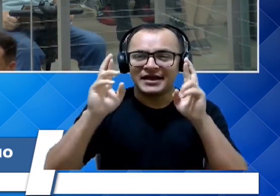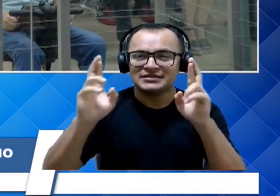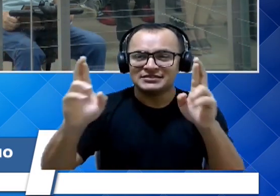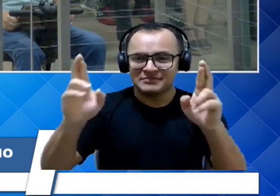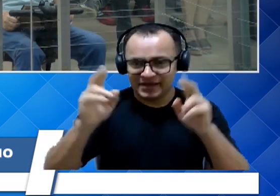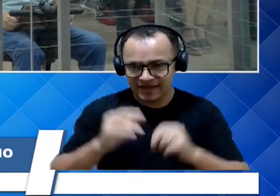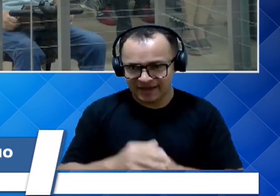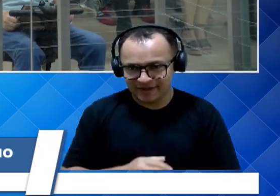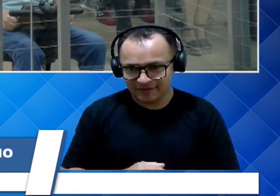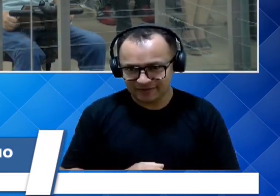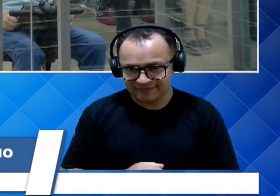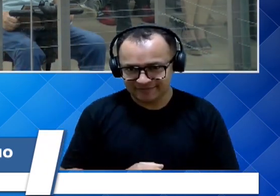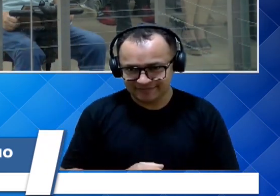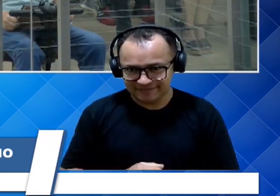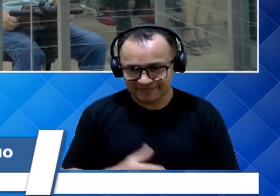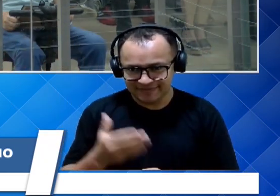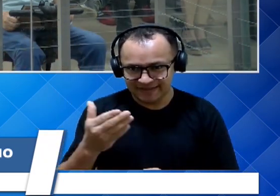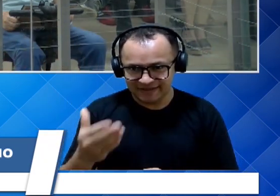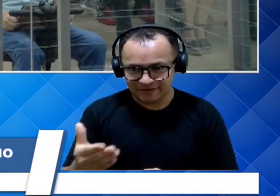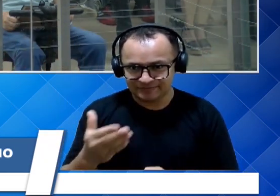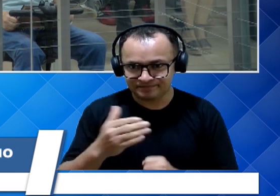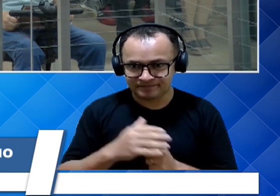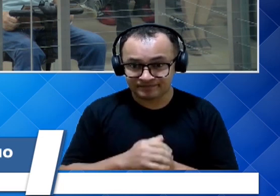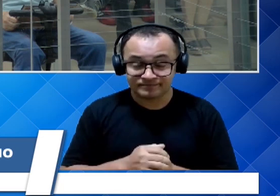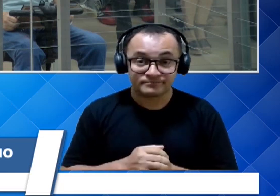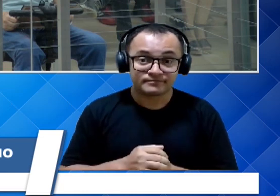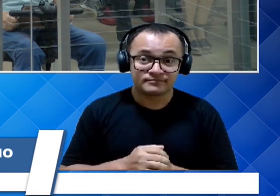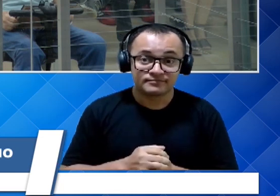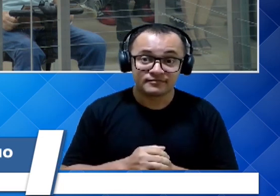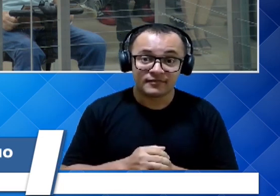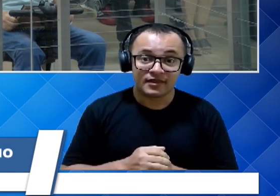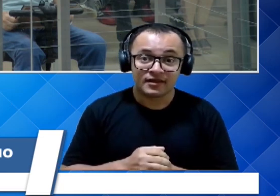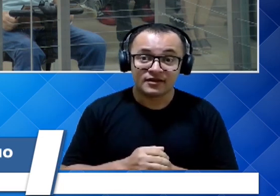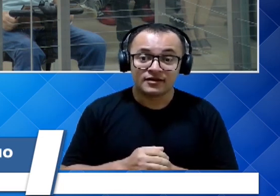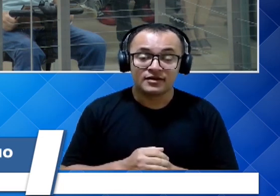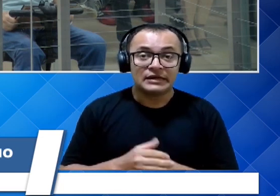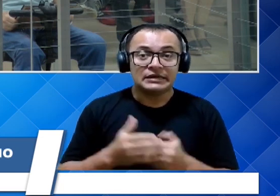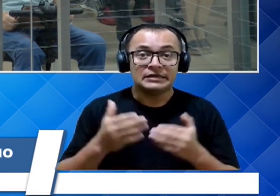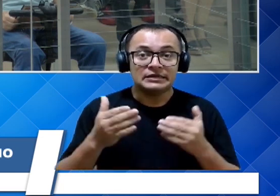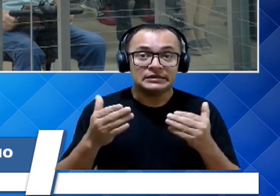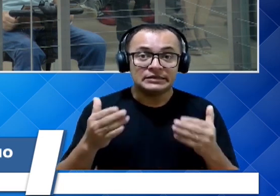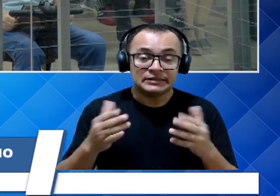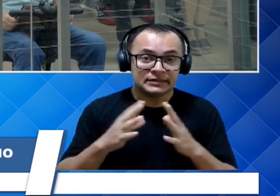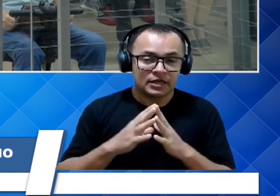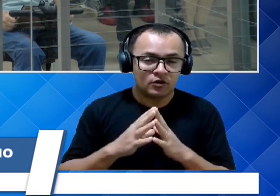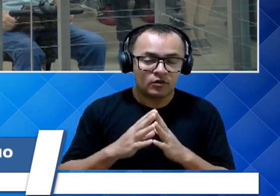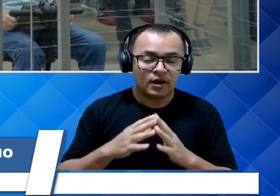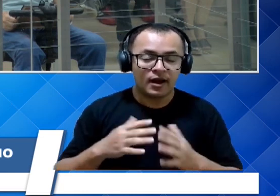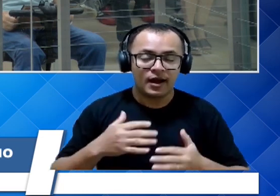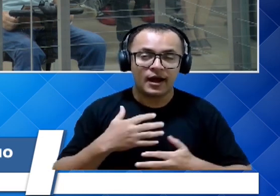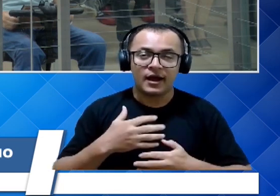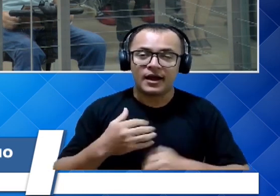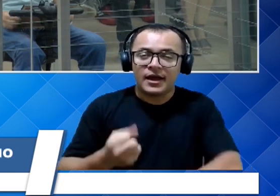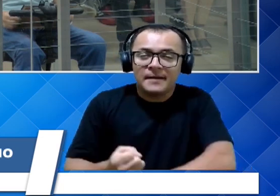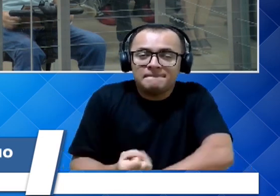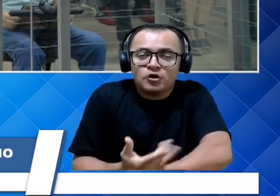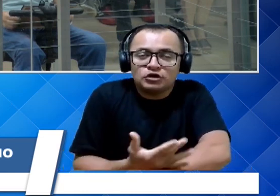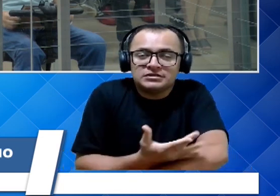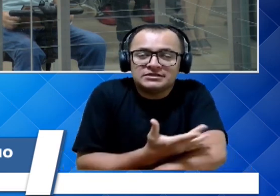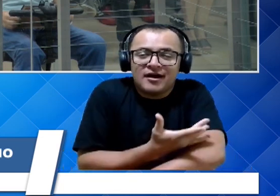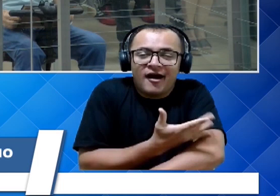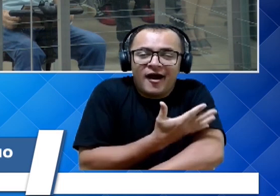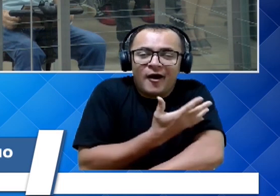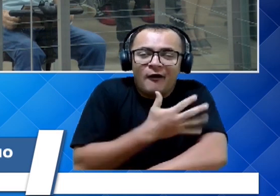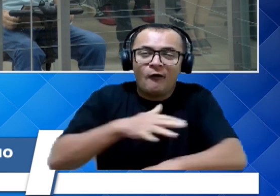mas a emoção que foi, esse movimento, esse